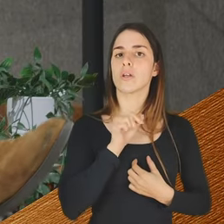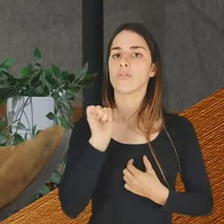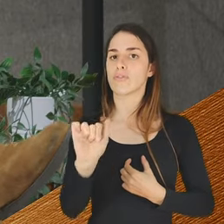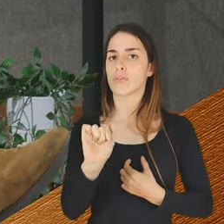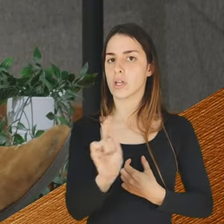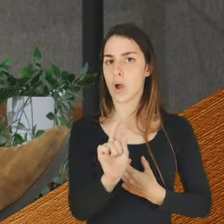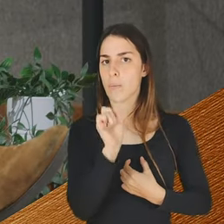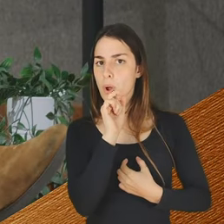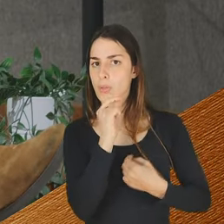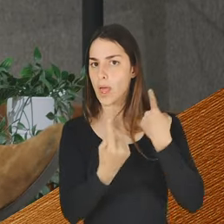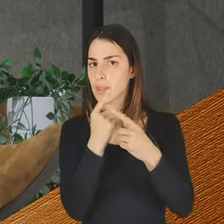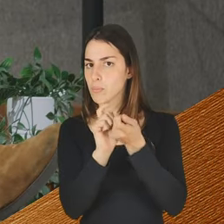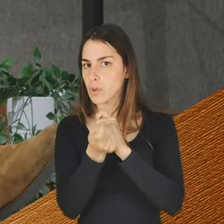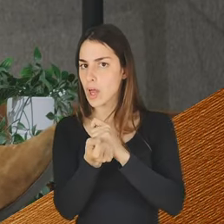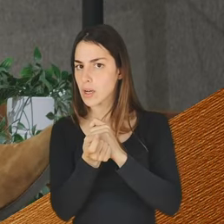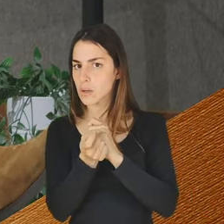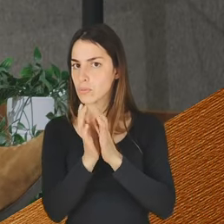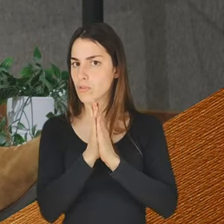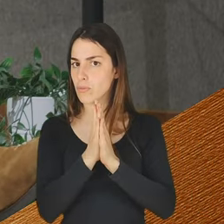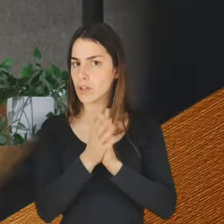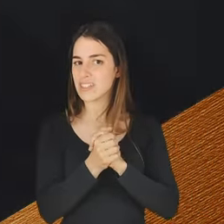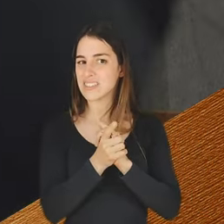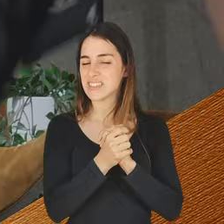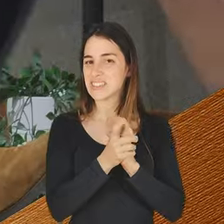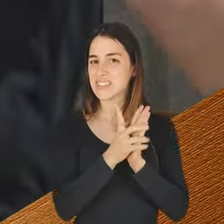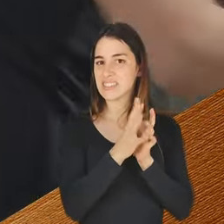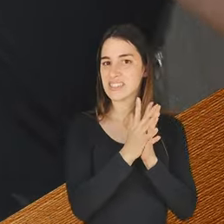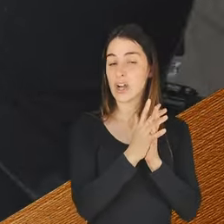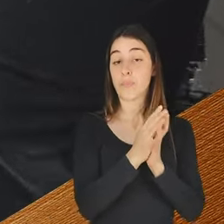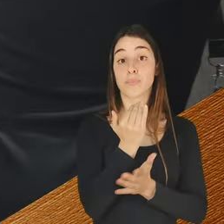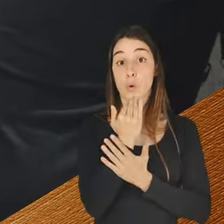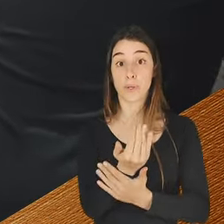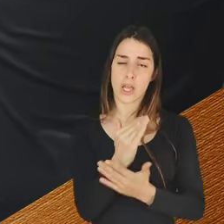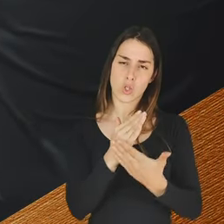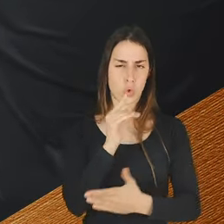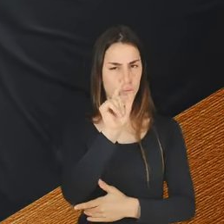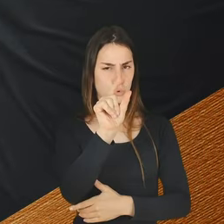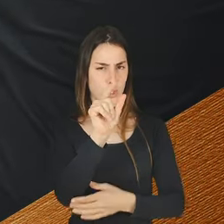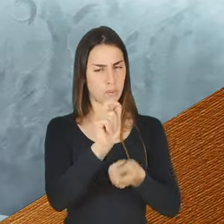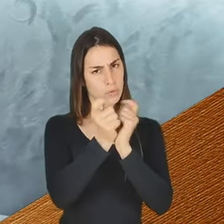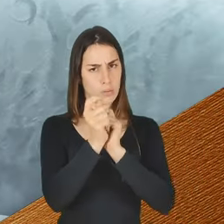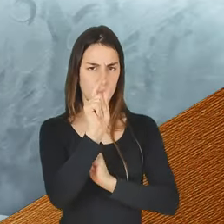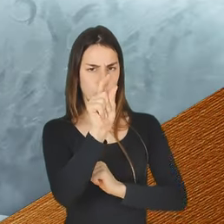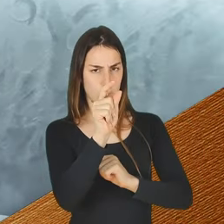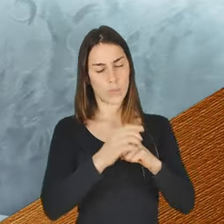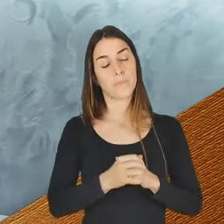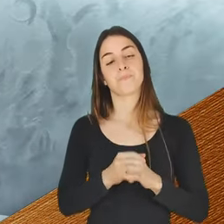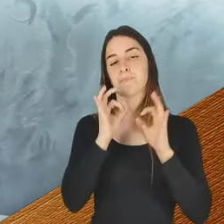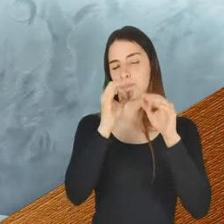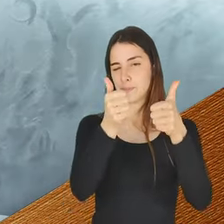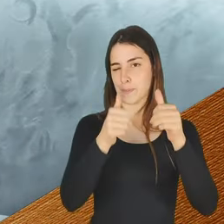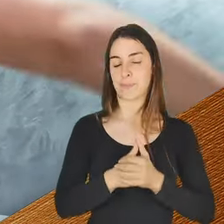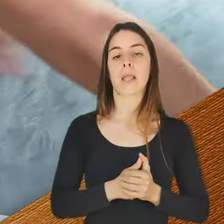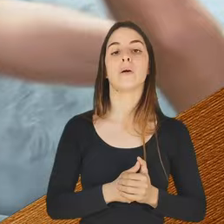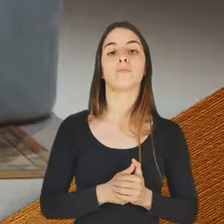Pode vir alguém da produção, se faz favor. Só para... Muito obrigado. Só dar aqui um jeitinho também ali. Exatamente.